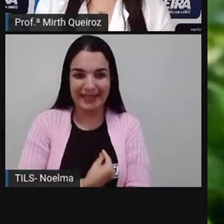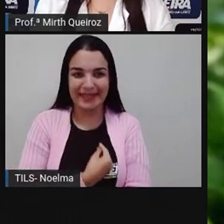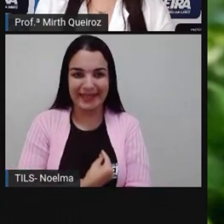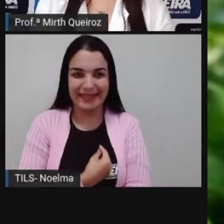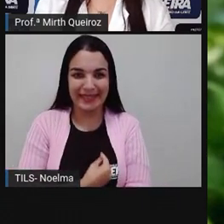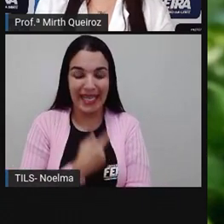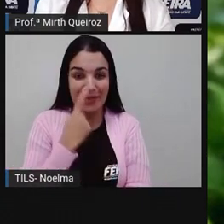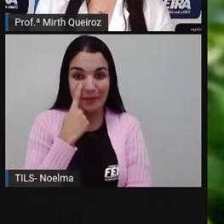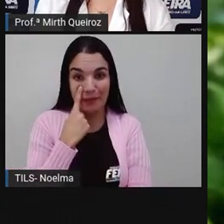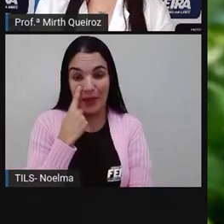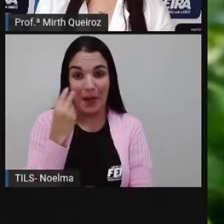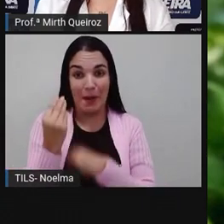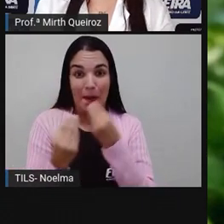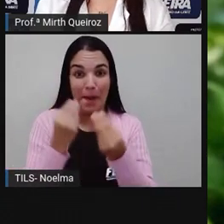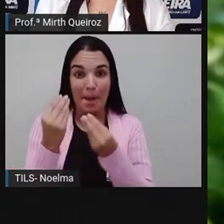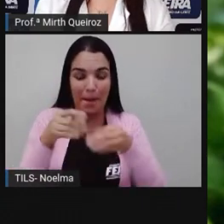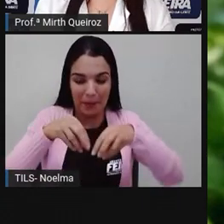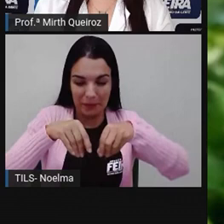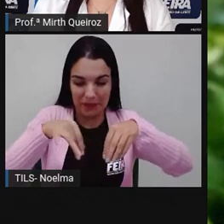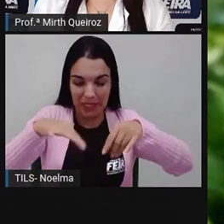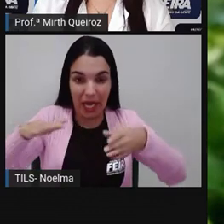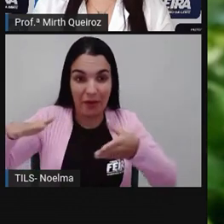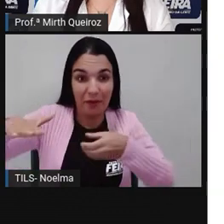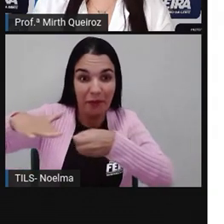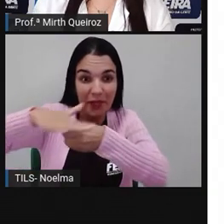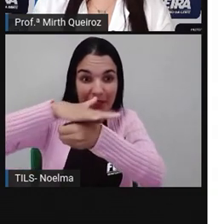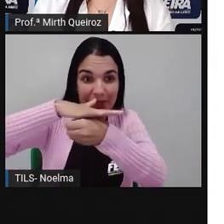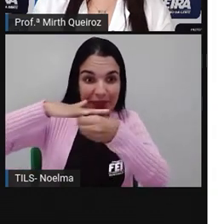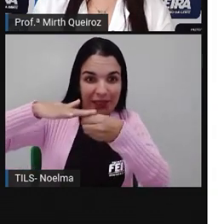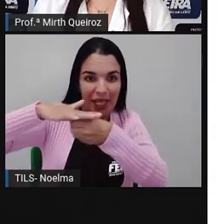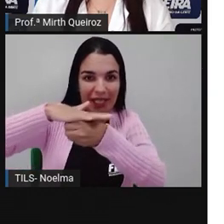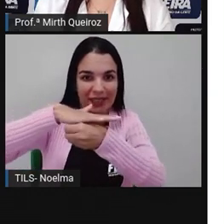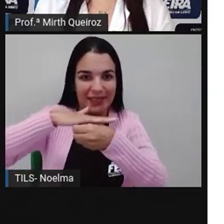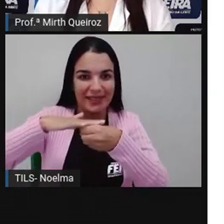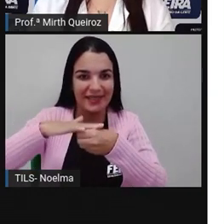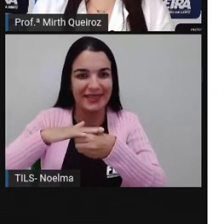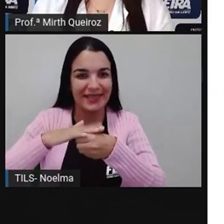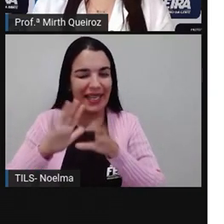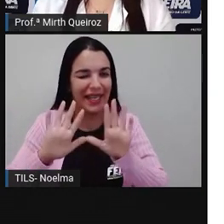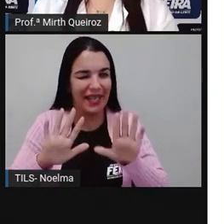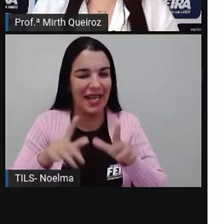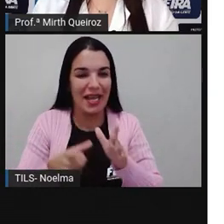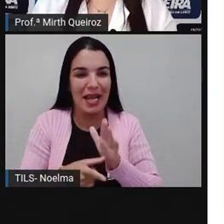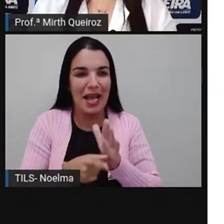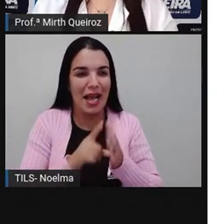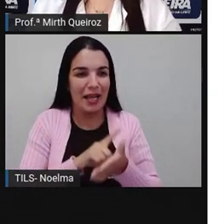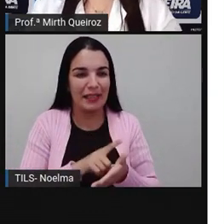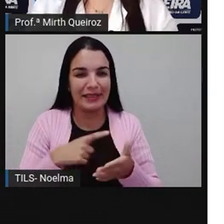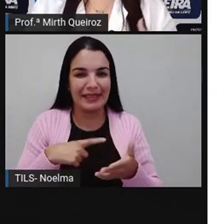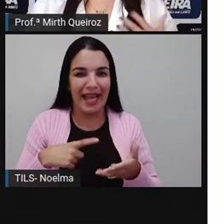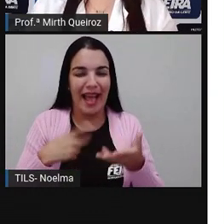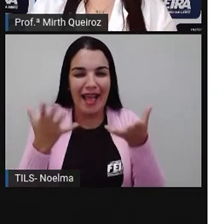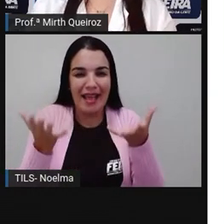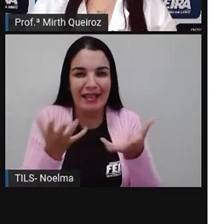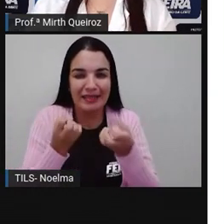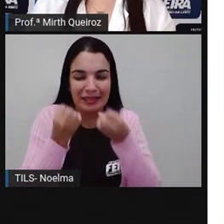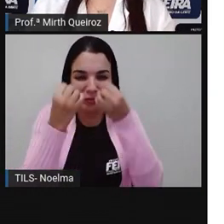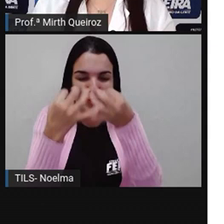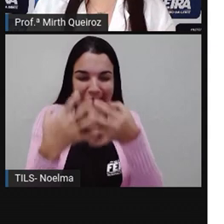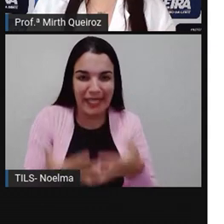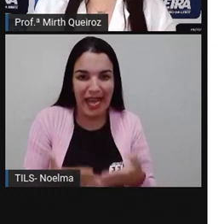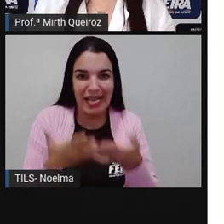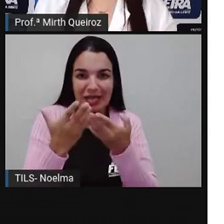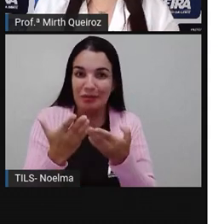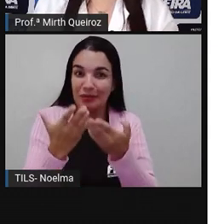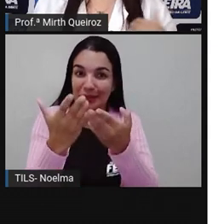observando o ecossistema através de um terrário fechado. Mas antes de eu tentar reforçar isso aí